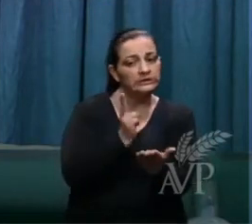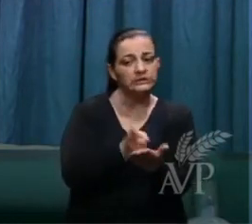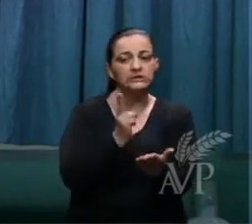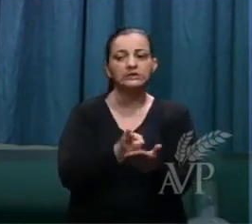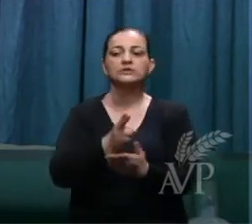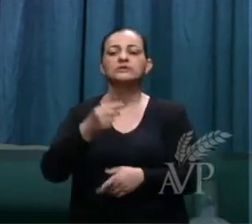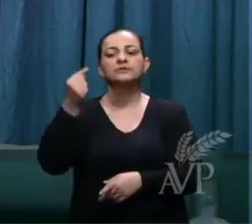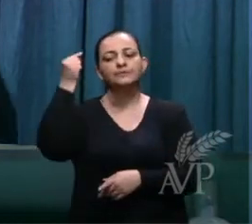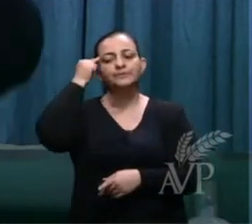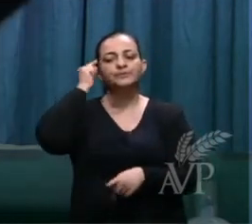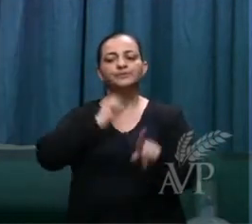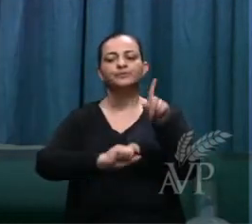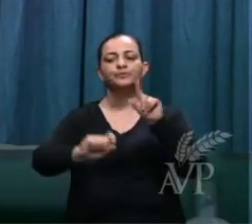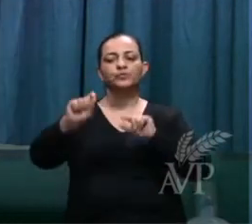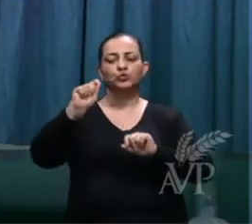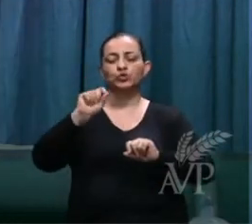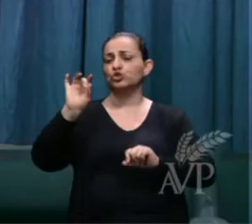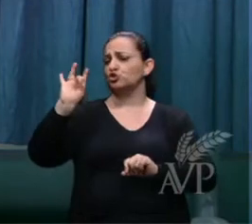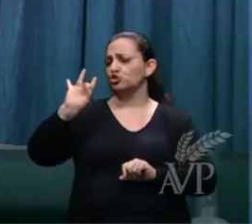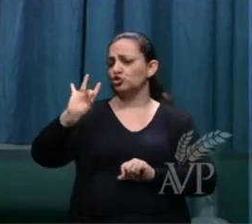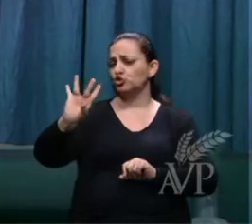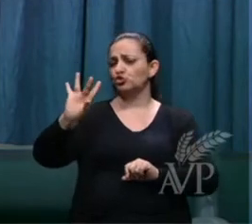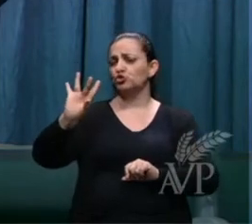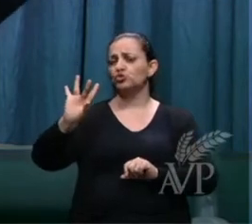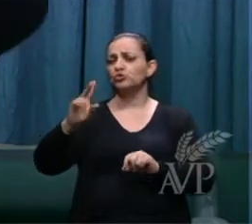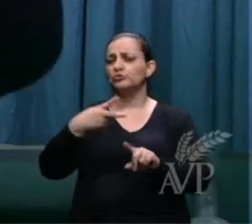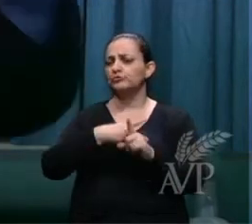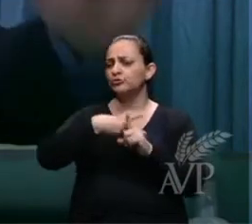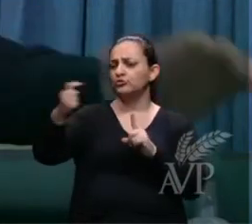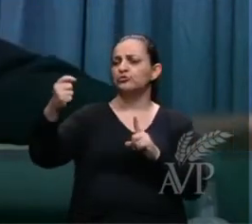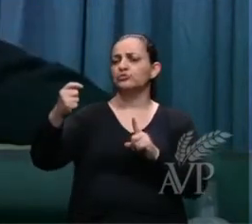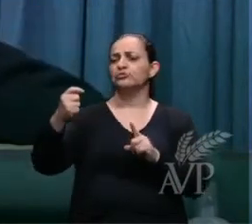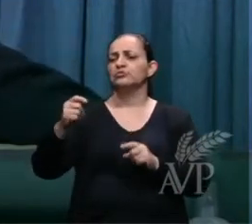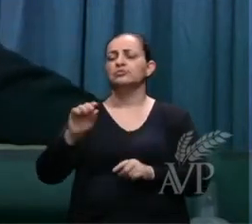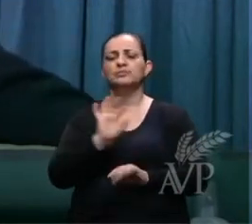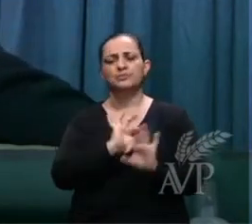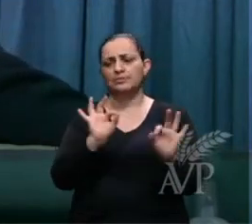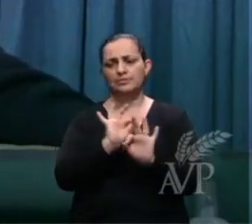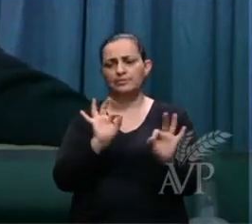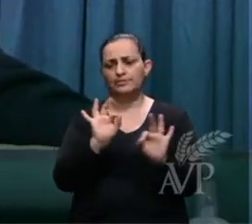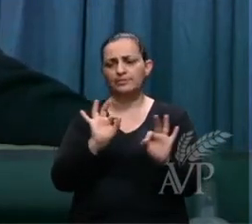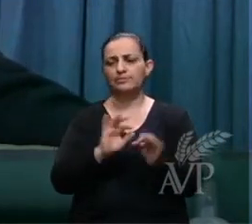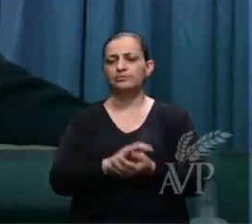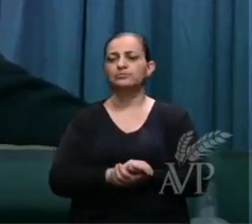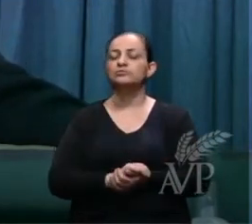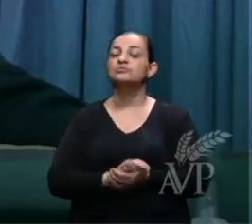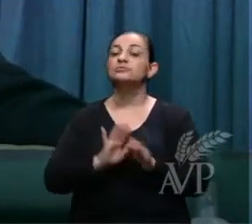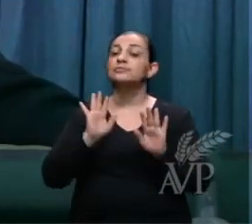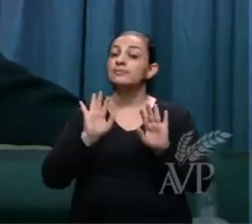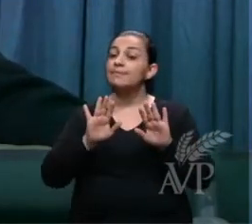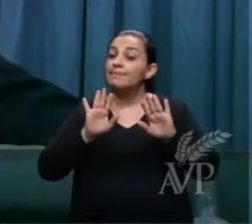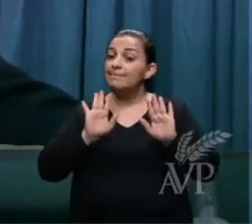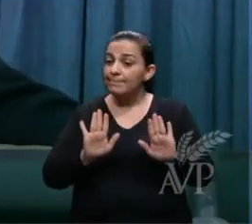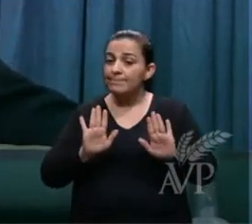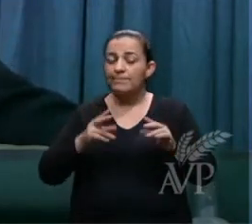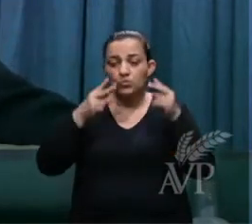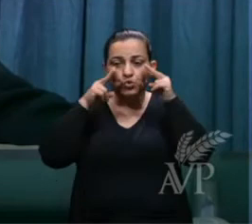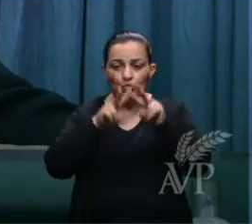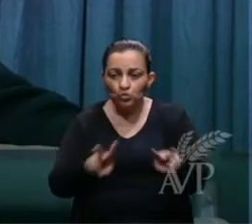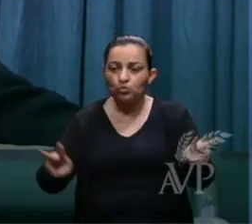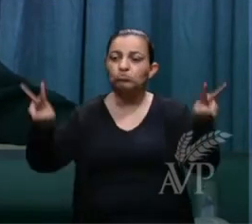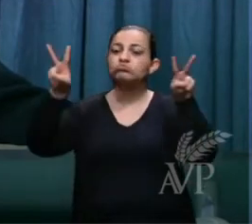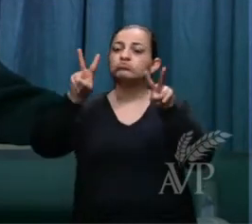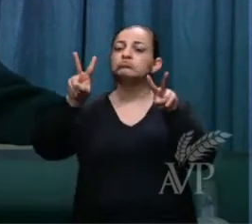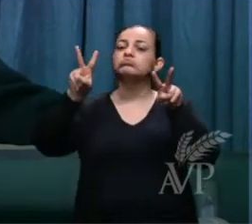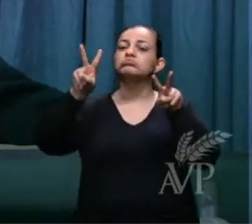não só na recompensa mas olhar para